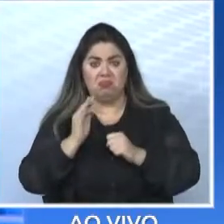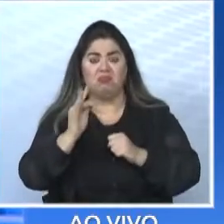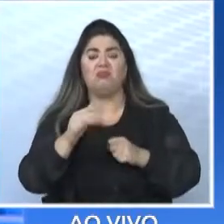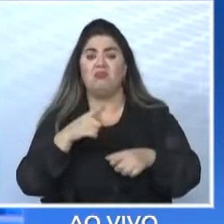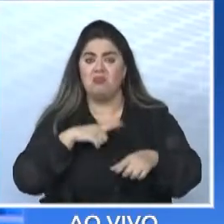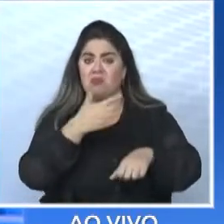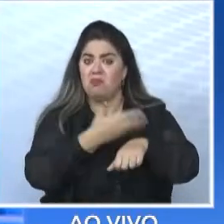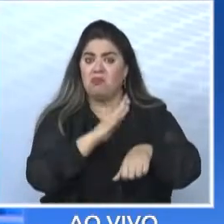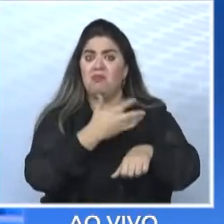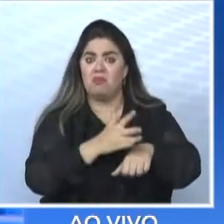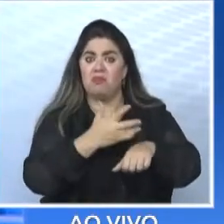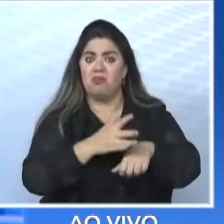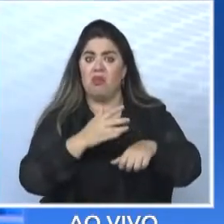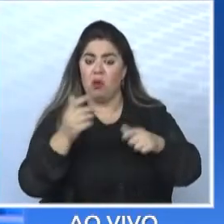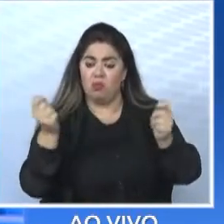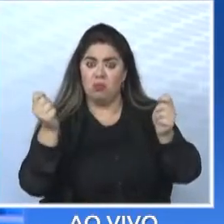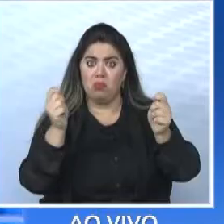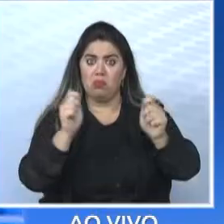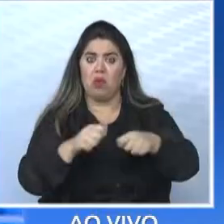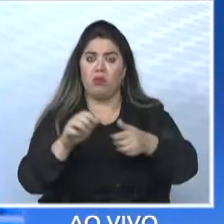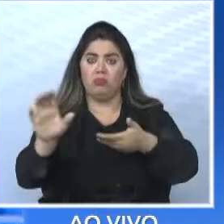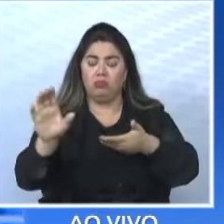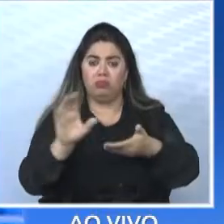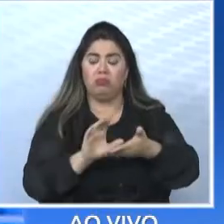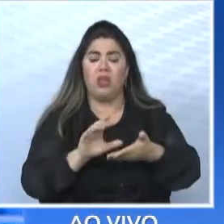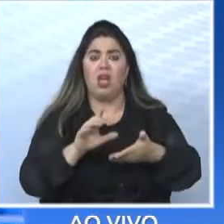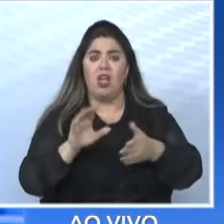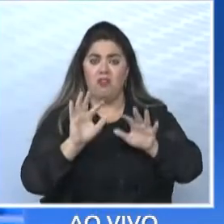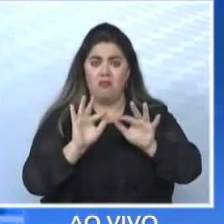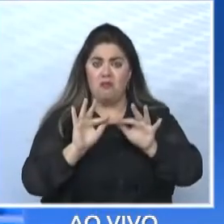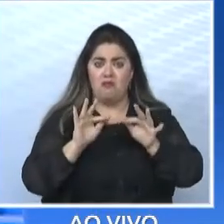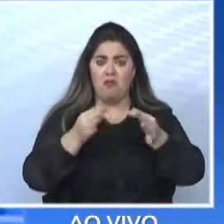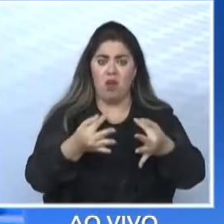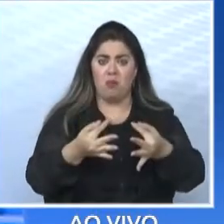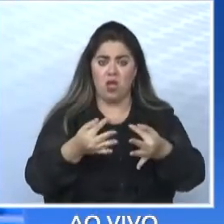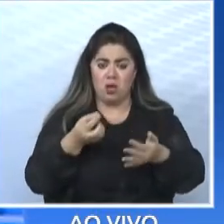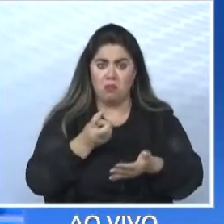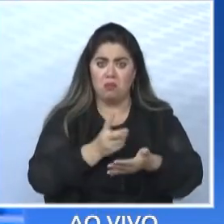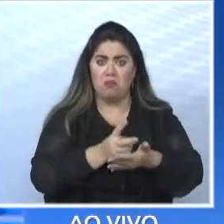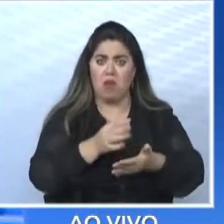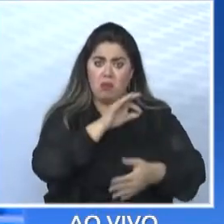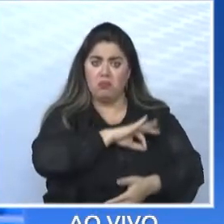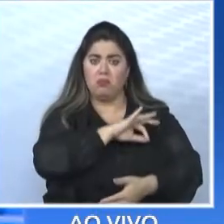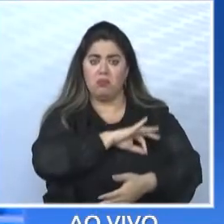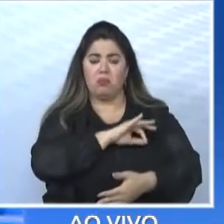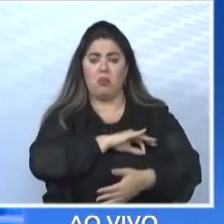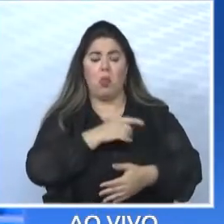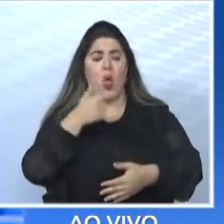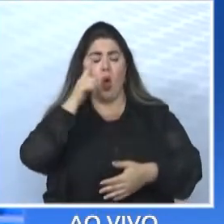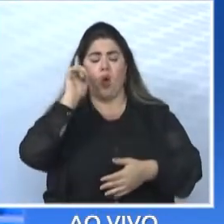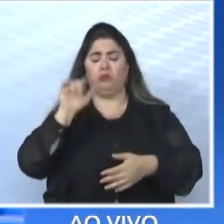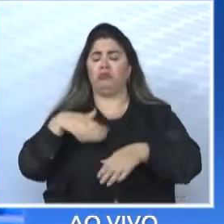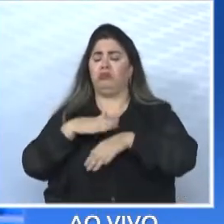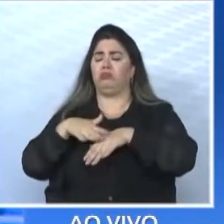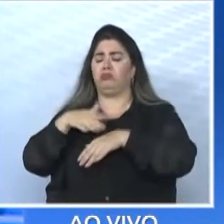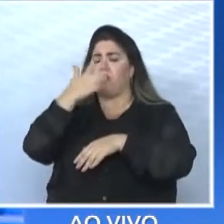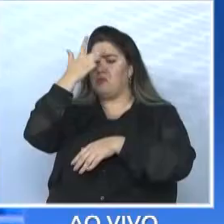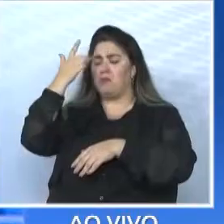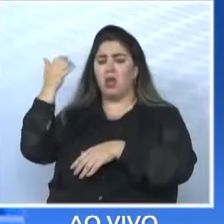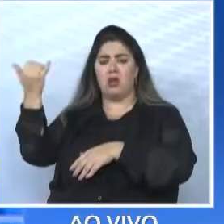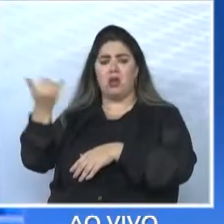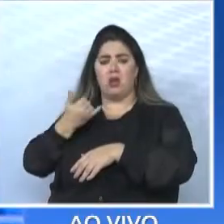conseguir recurso, para conseguir manter a família. Até ontem, eu estava conversando com uma pessoa que ela começou a fazer salgado,